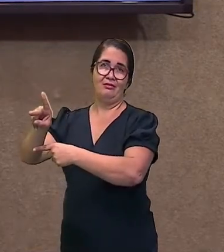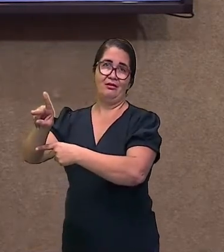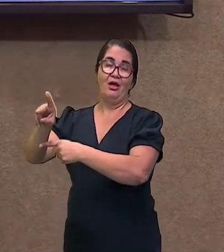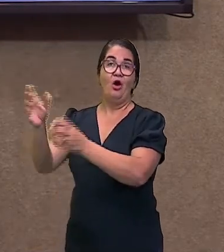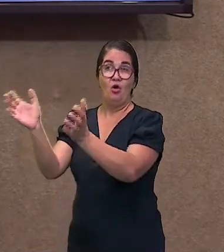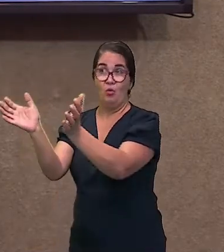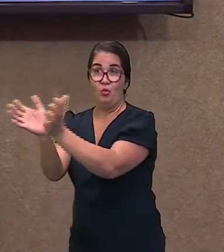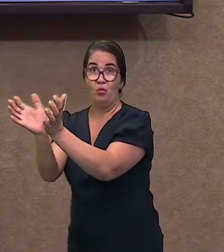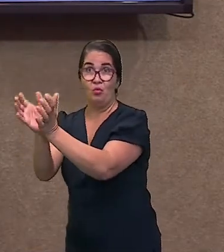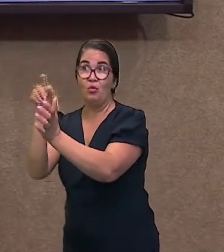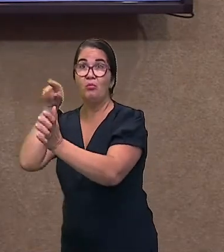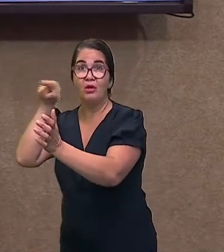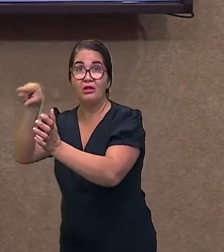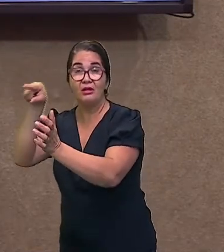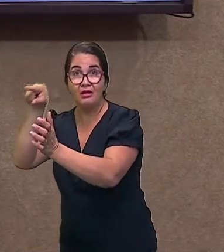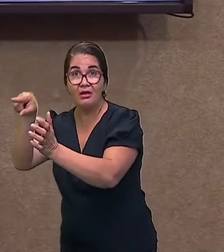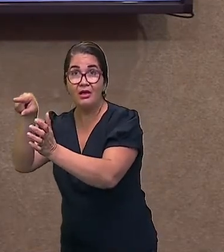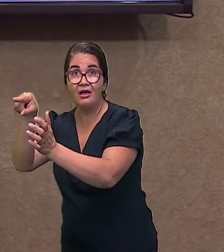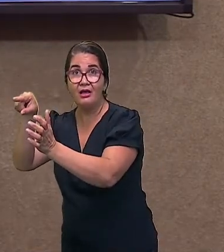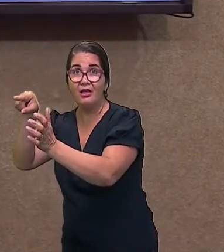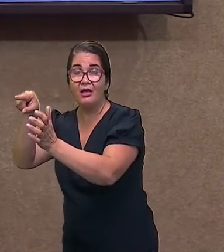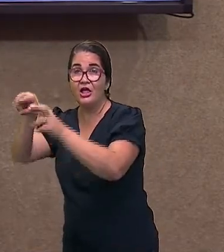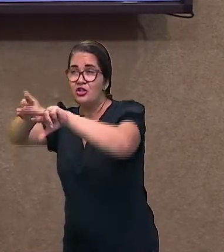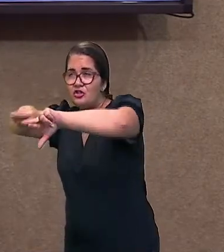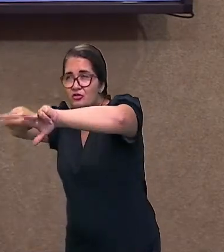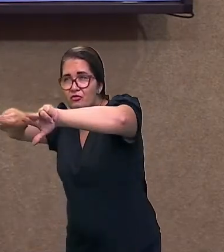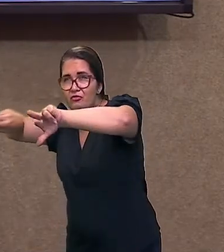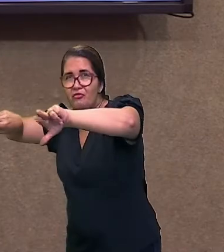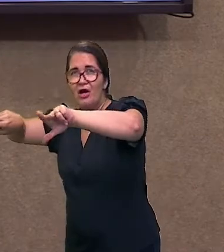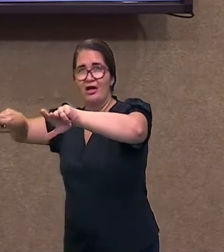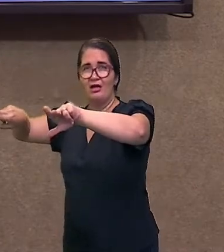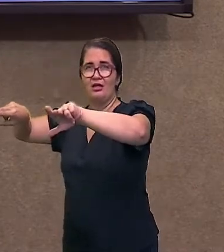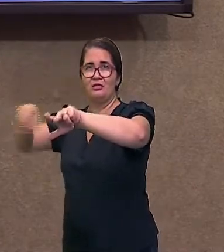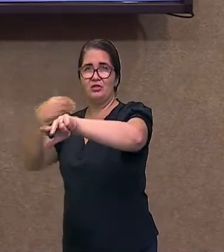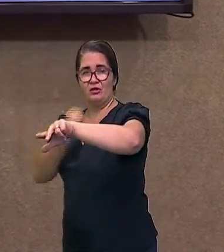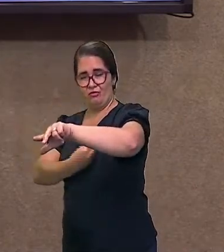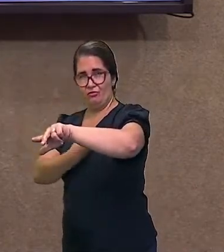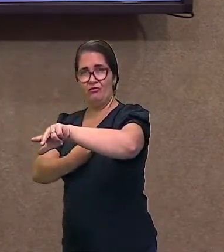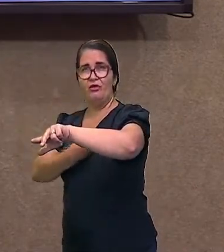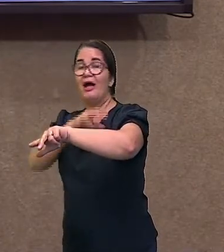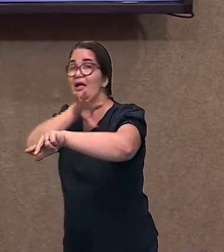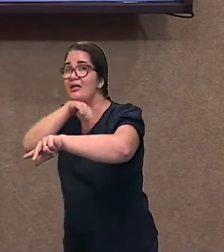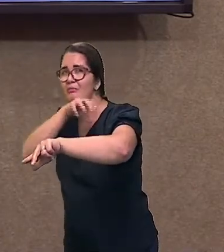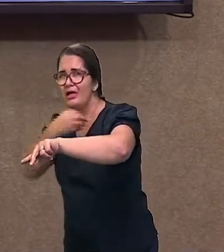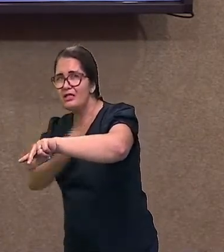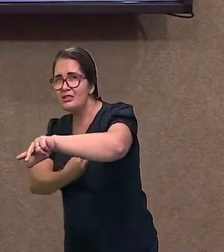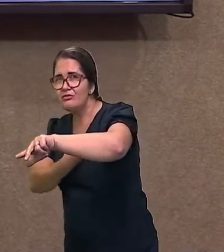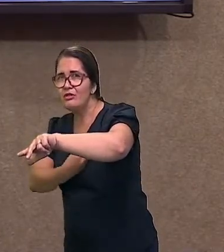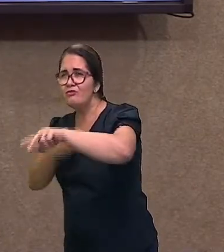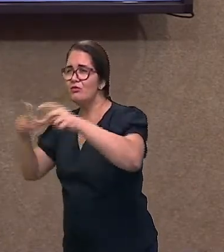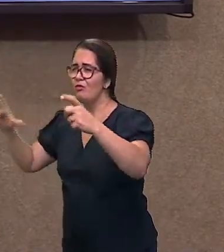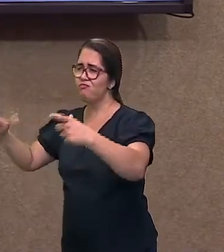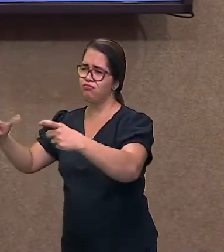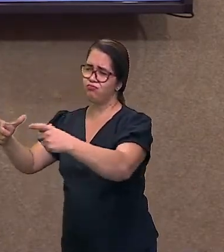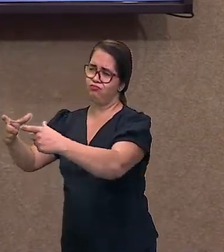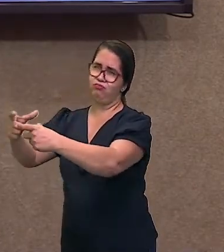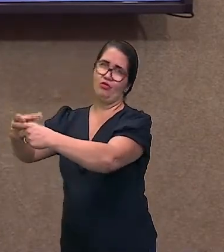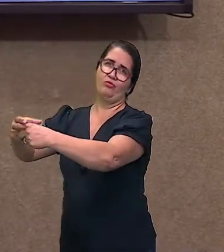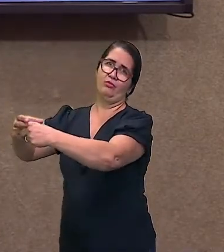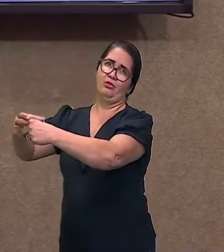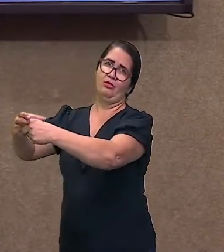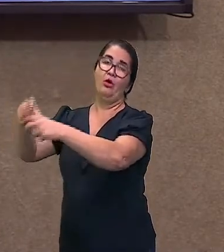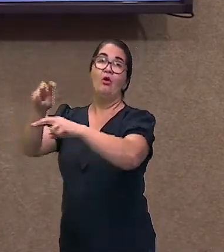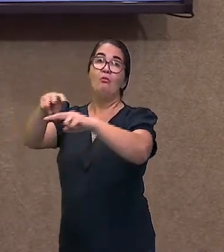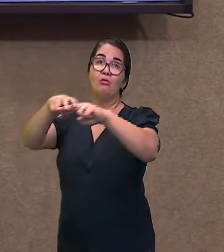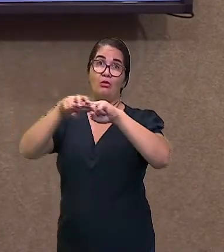É representar. Quando no nicho, lá em cima, com ou sem, pode ter